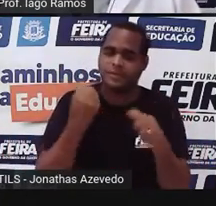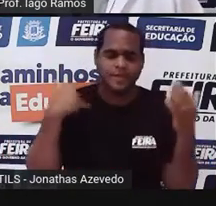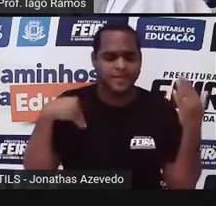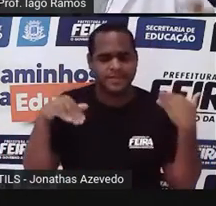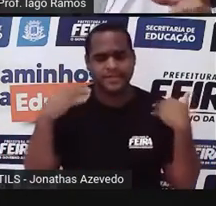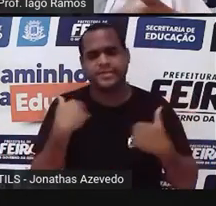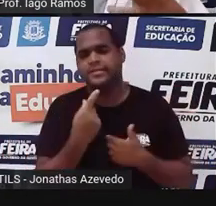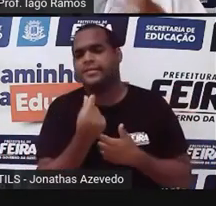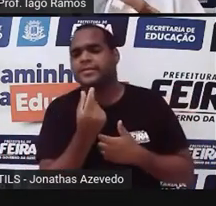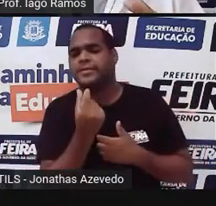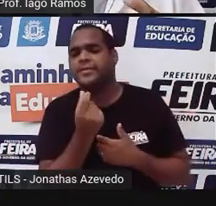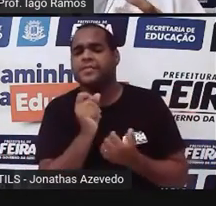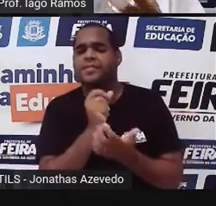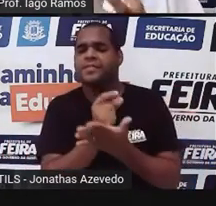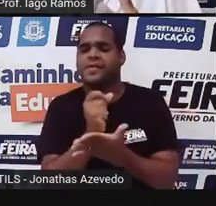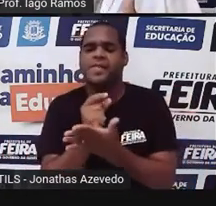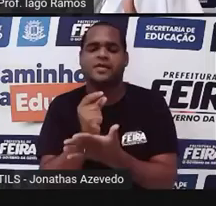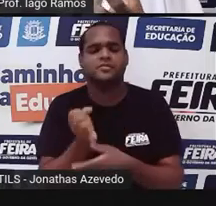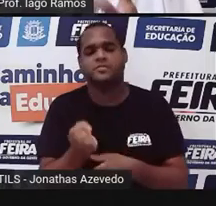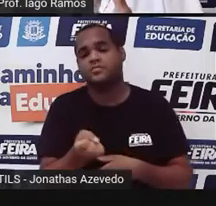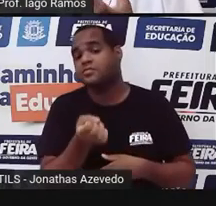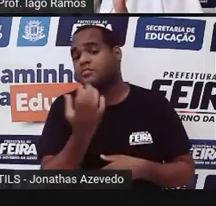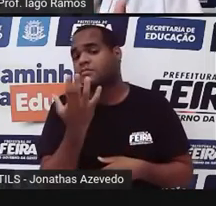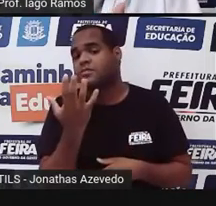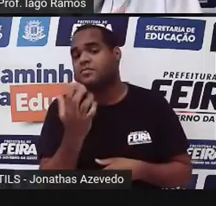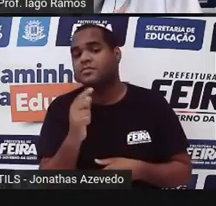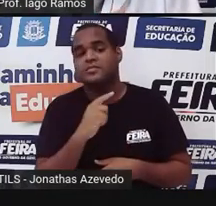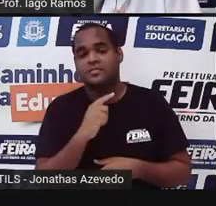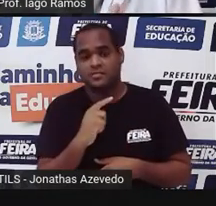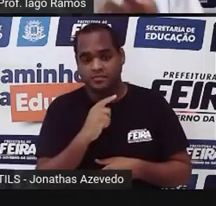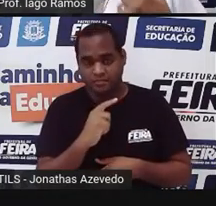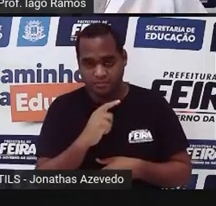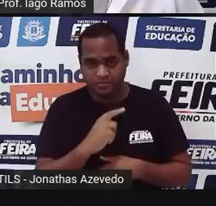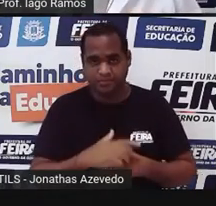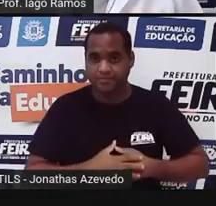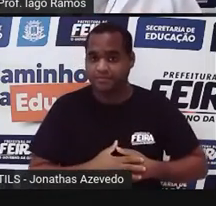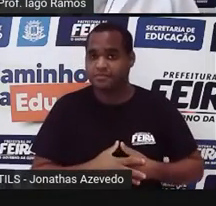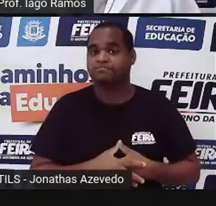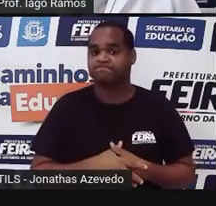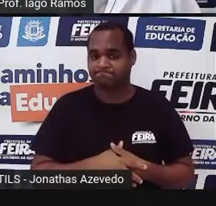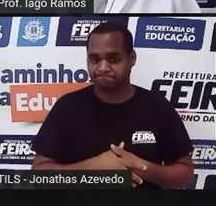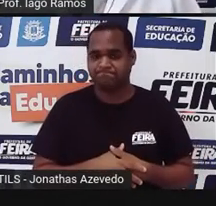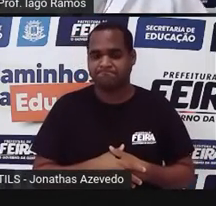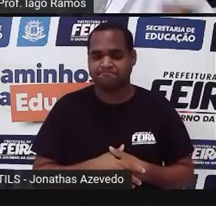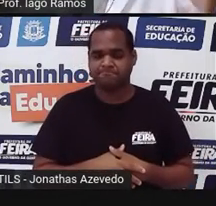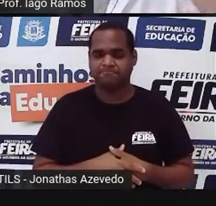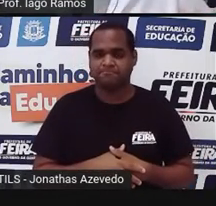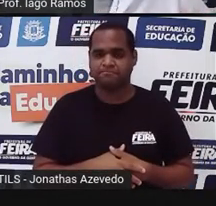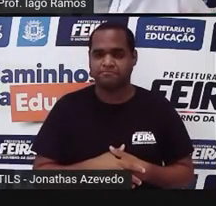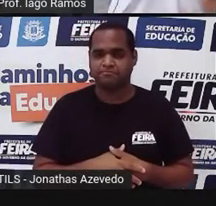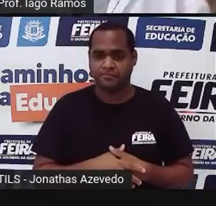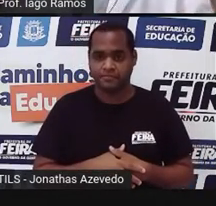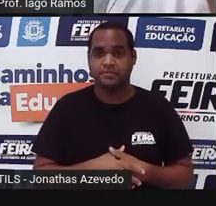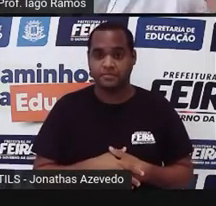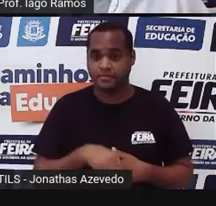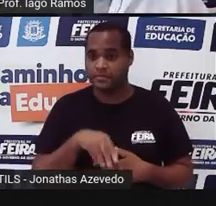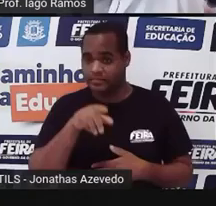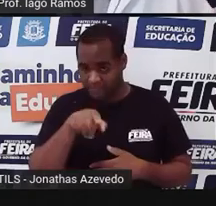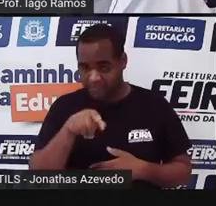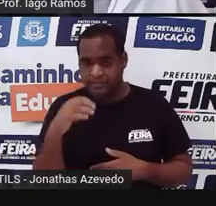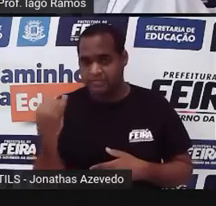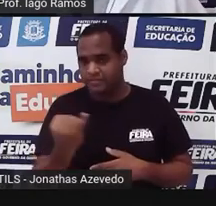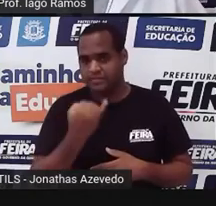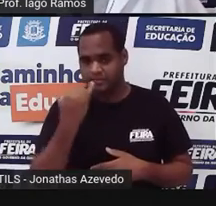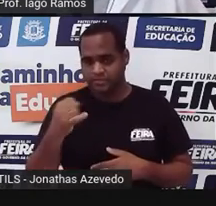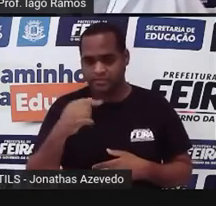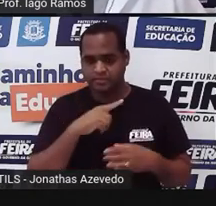noção de quanto a gente gastou, mais ou menos com o nosso lazer. Então, essa parte